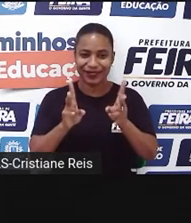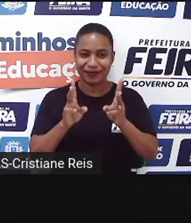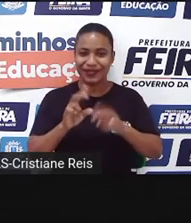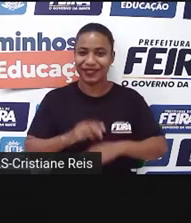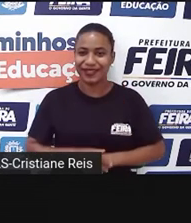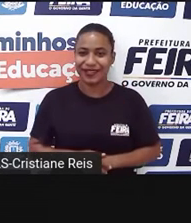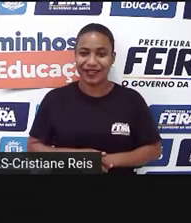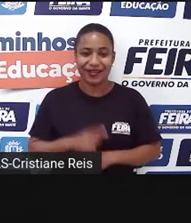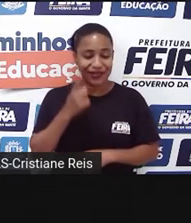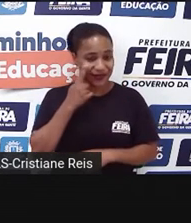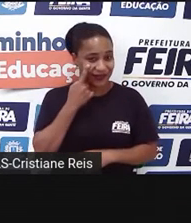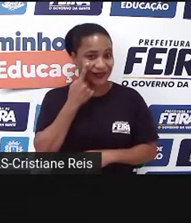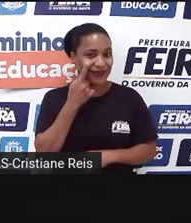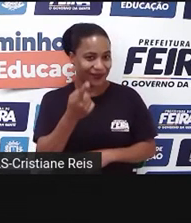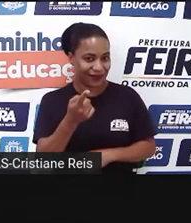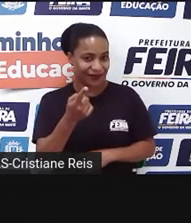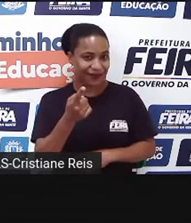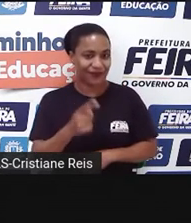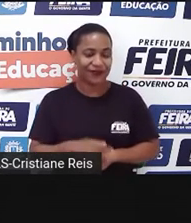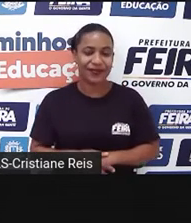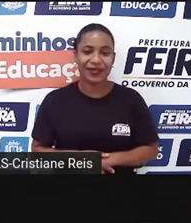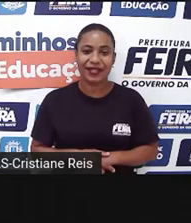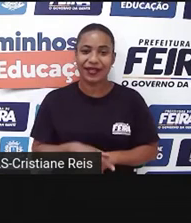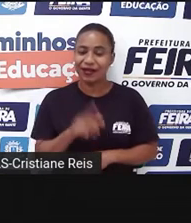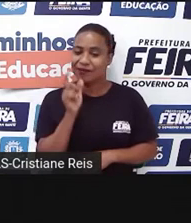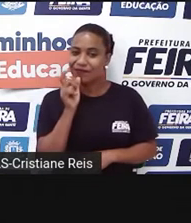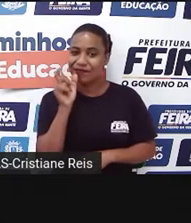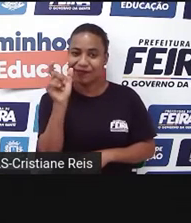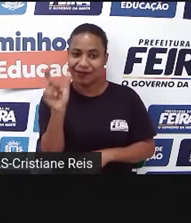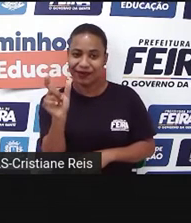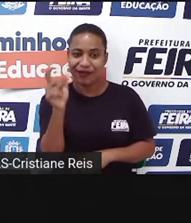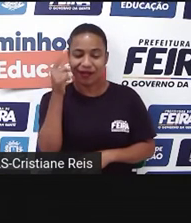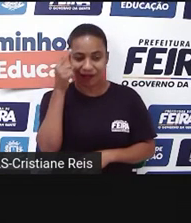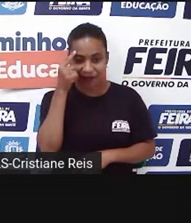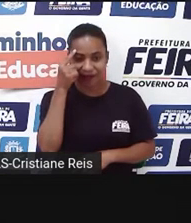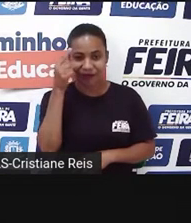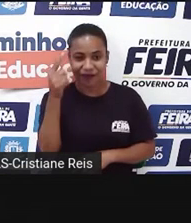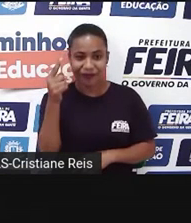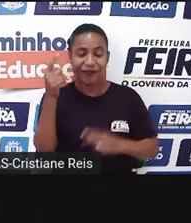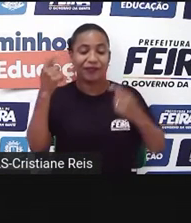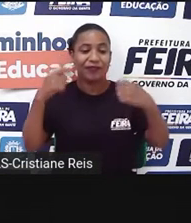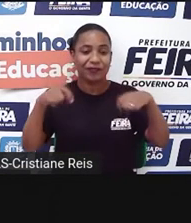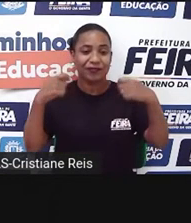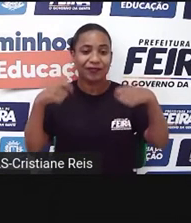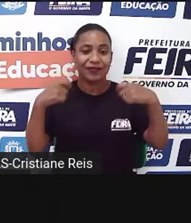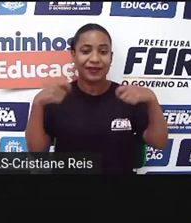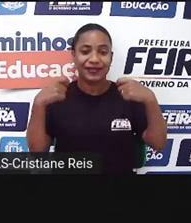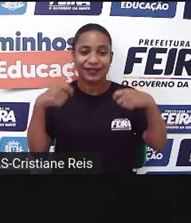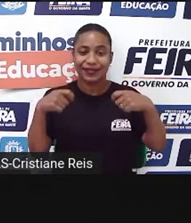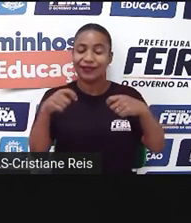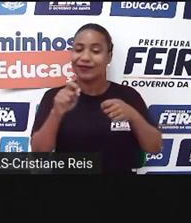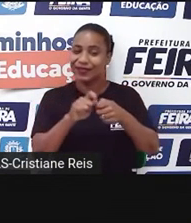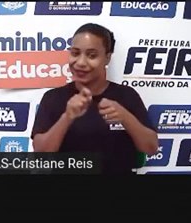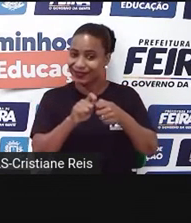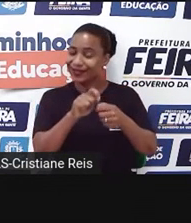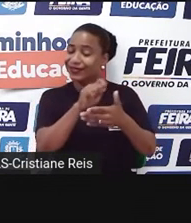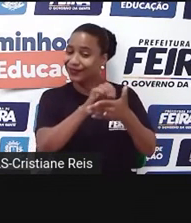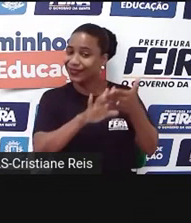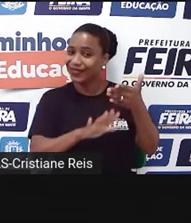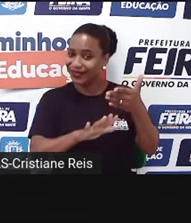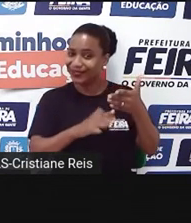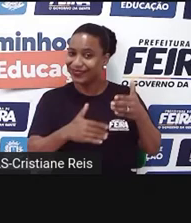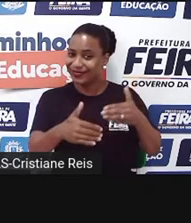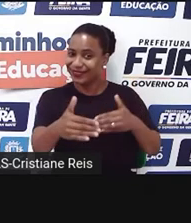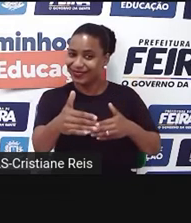aqui para vocês se lembrarem dessas palavrinhas, porque vocês vão precisar delas para realizar o desafio que vem aí pela